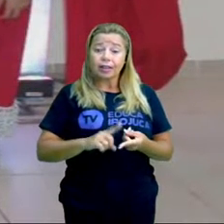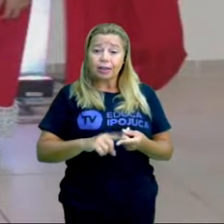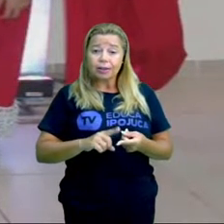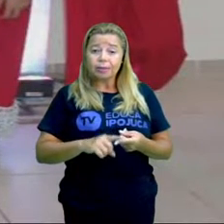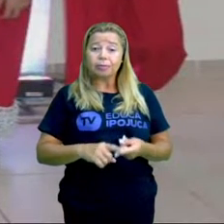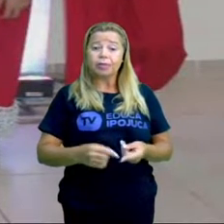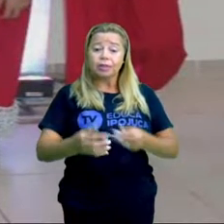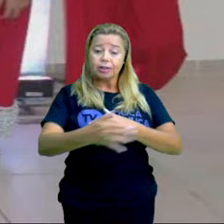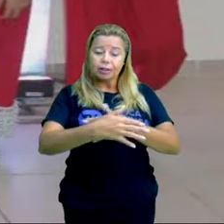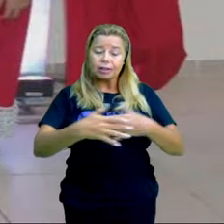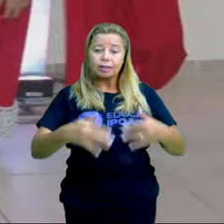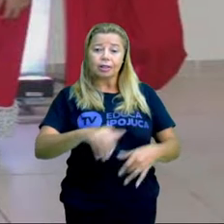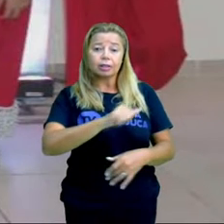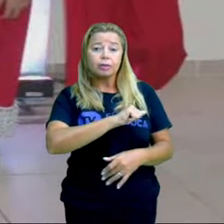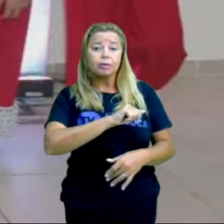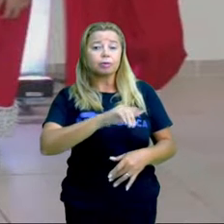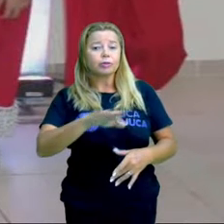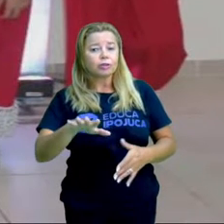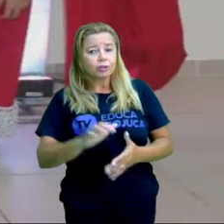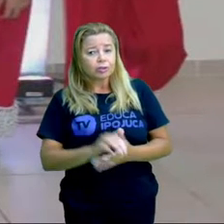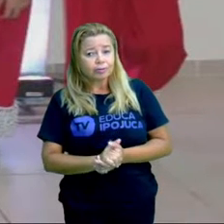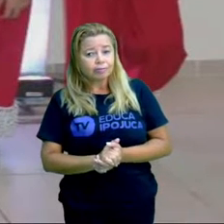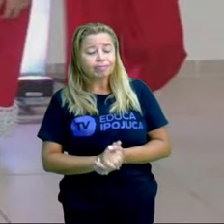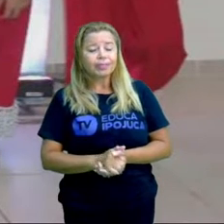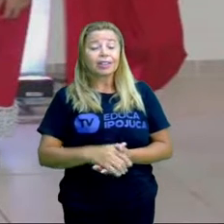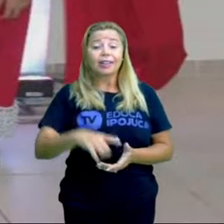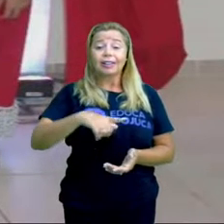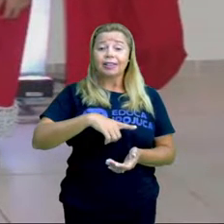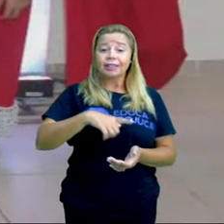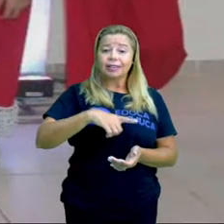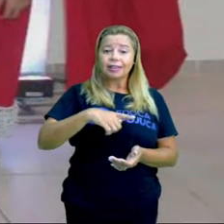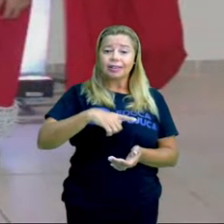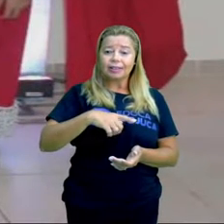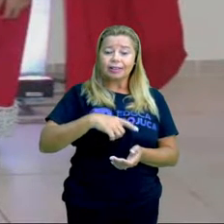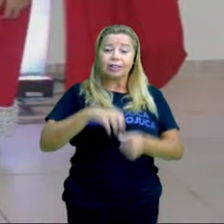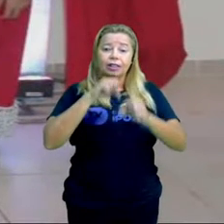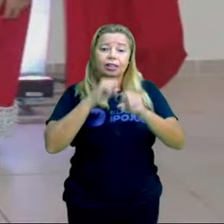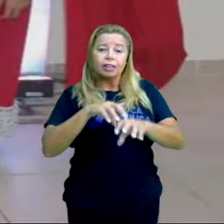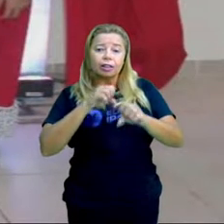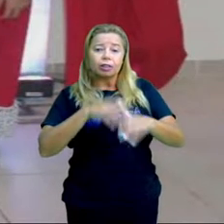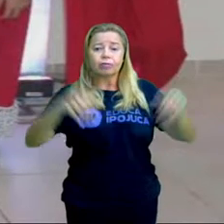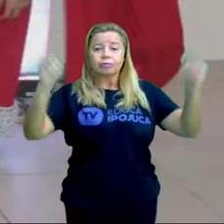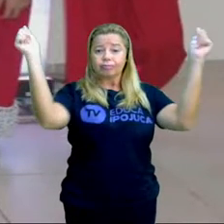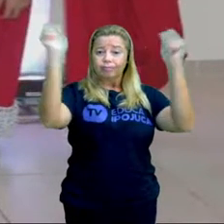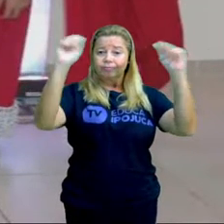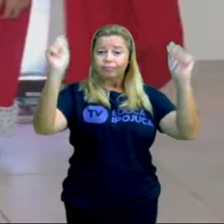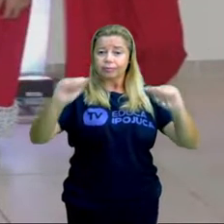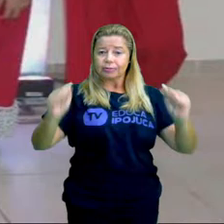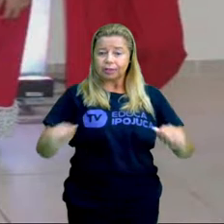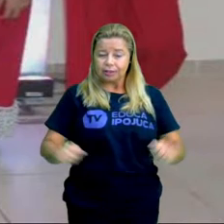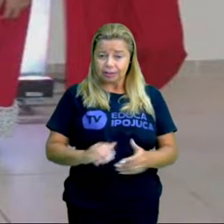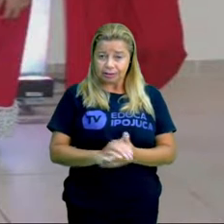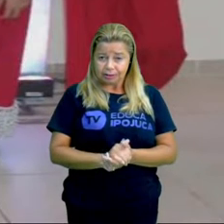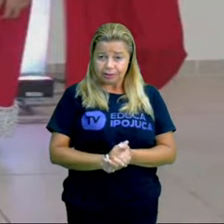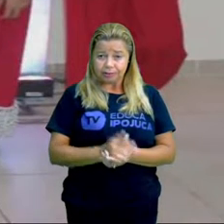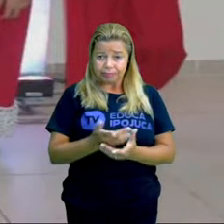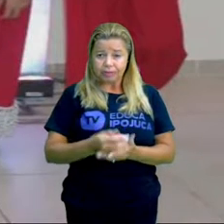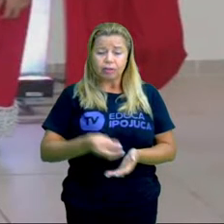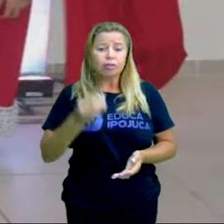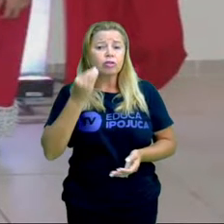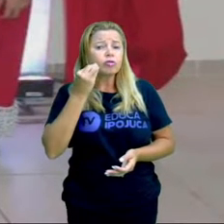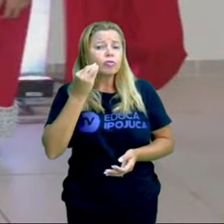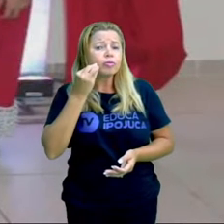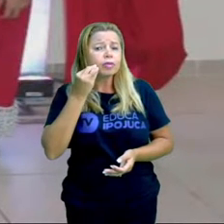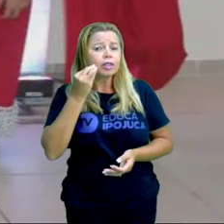município, o grupo Educandarte, que foi uma experiência que nasceu lá em